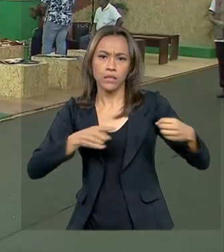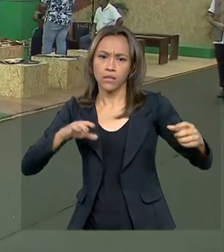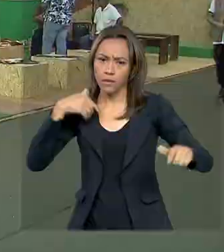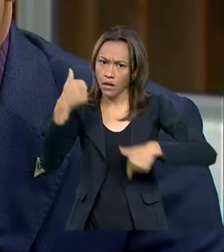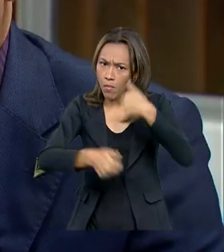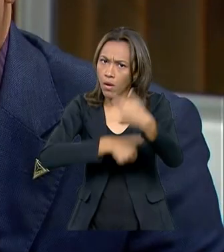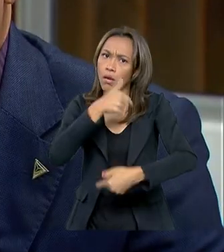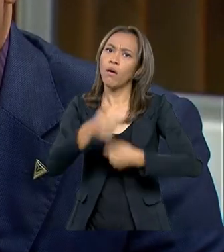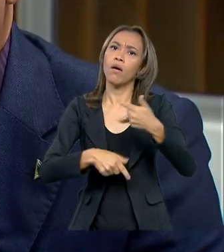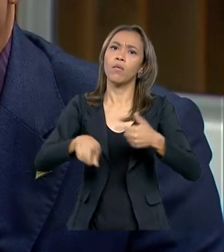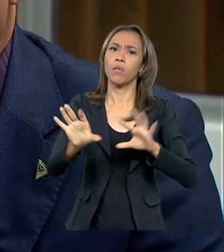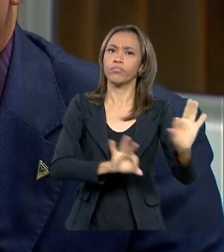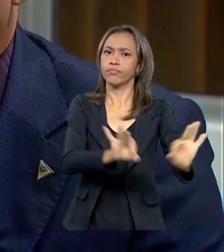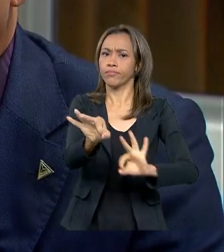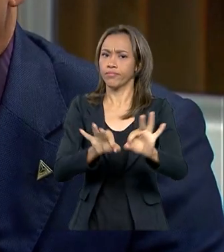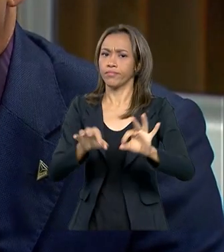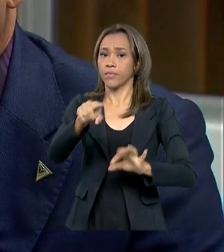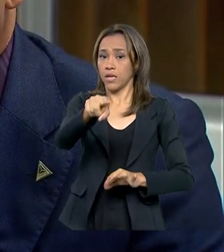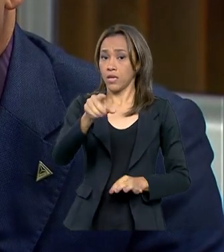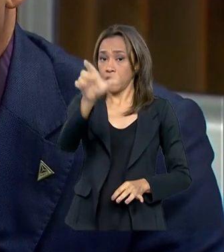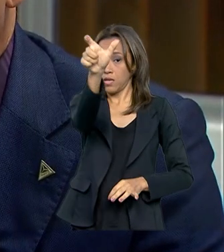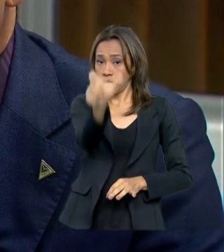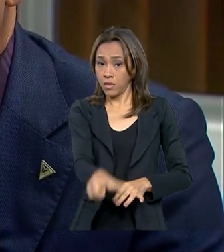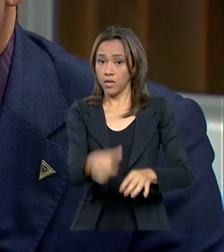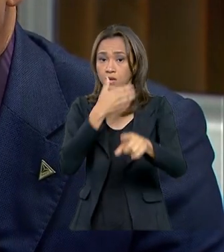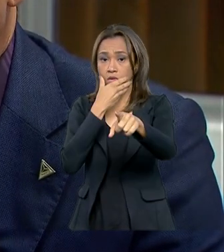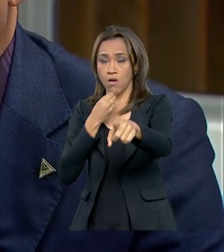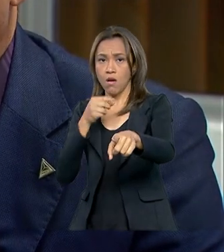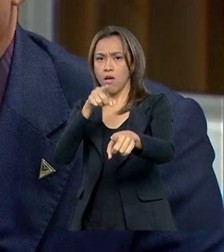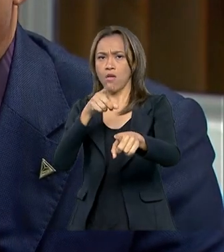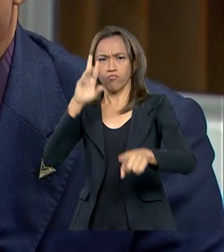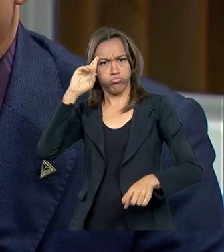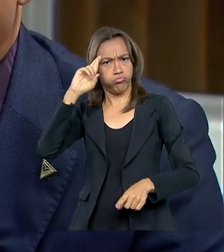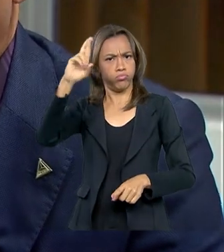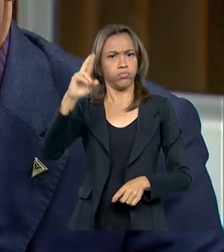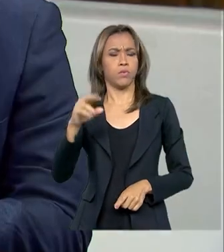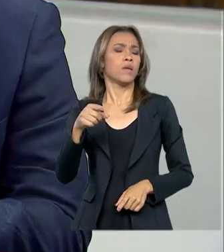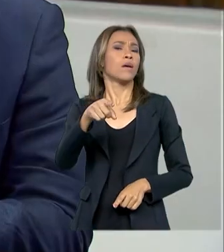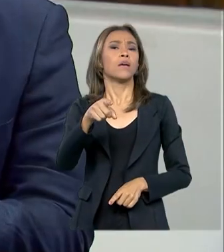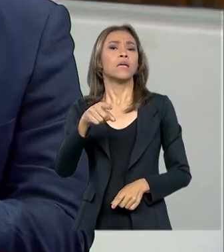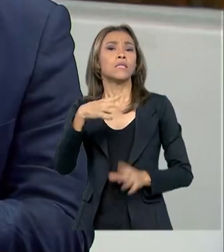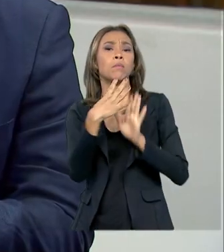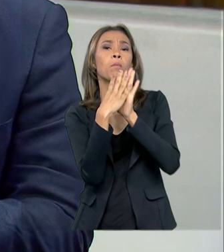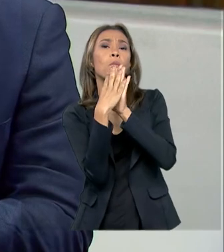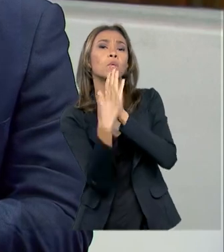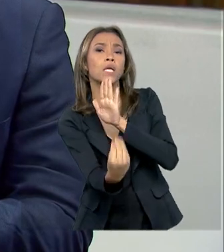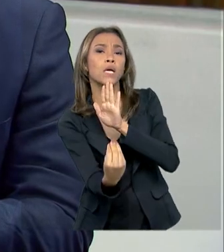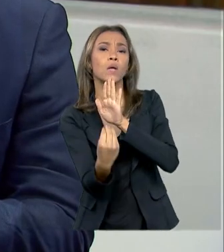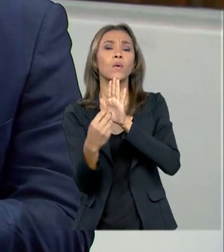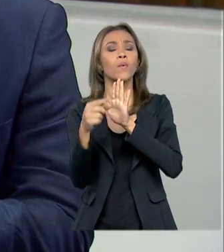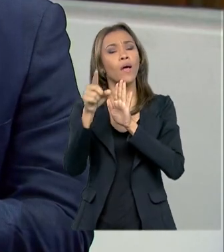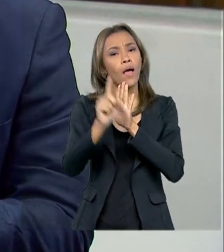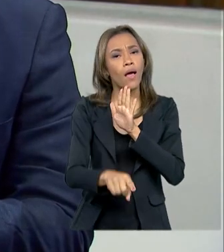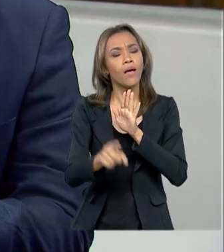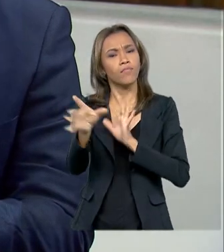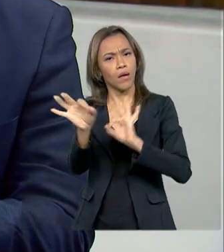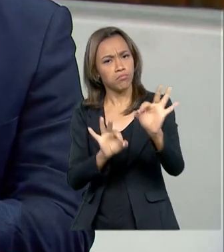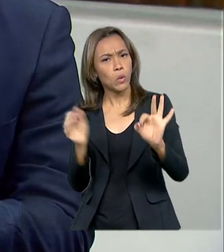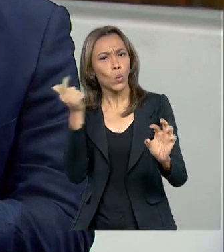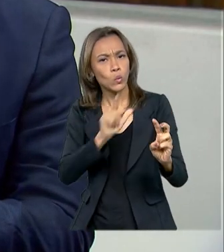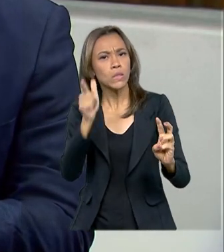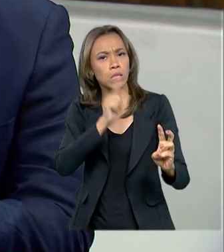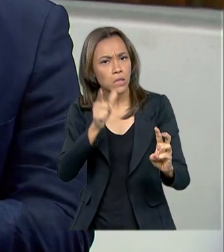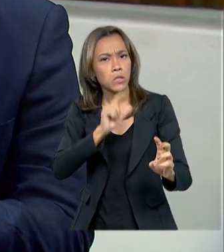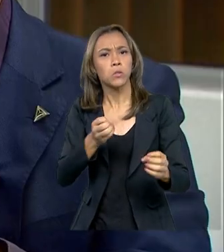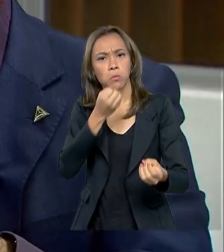confecção. Para o superintendente da SUFRAMA, esse modelo vem alcançando resultados e as perspectivas são